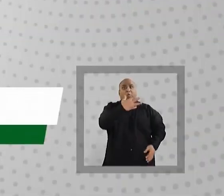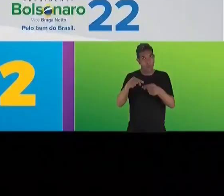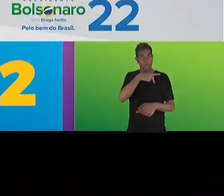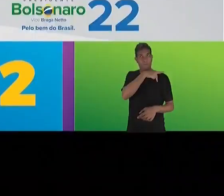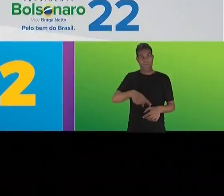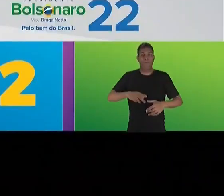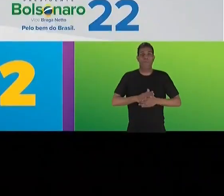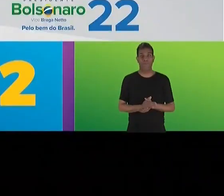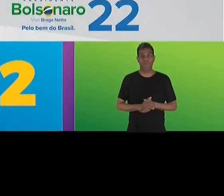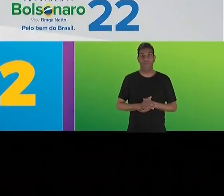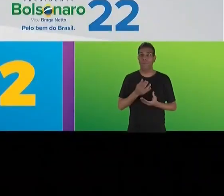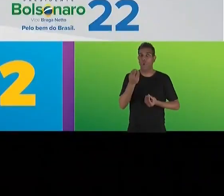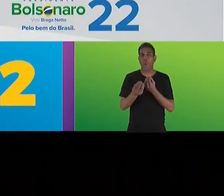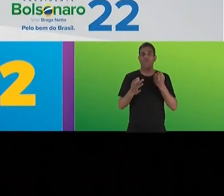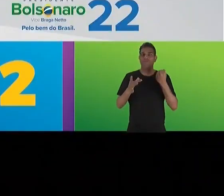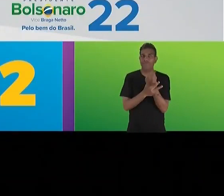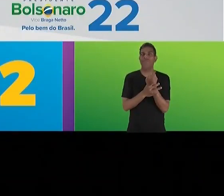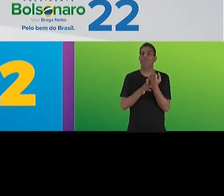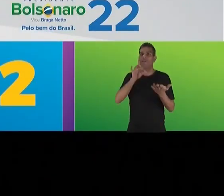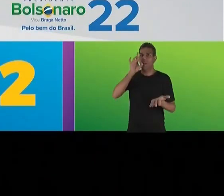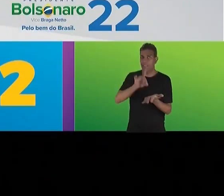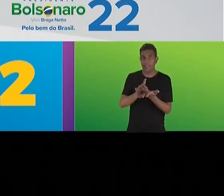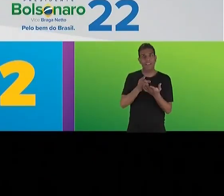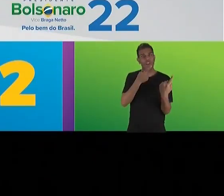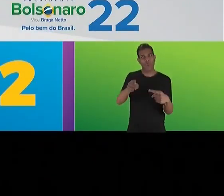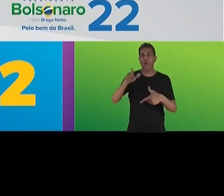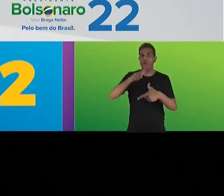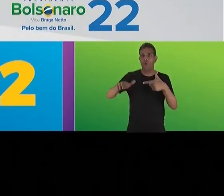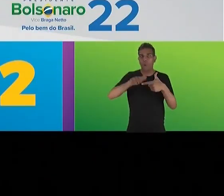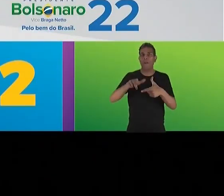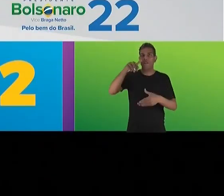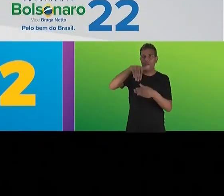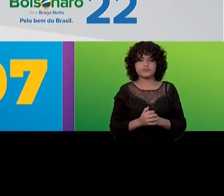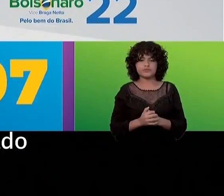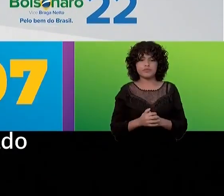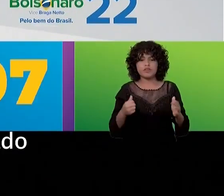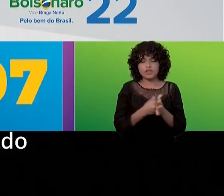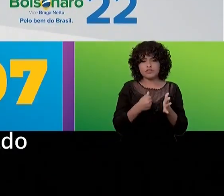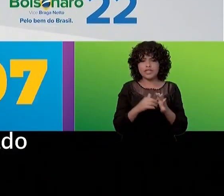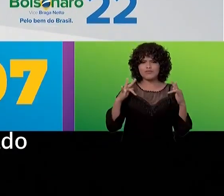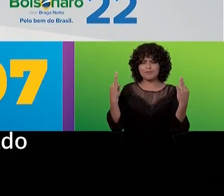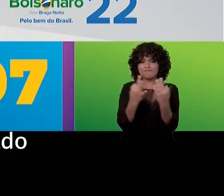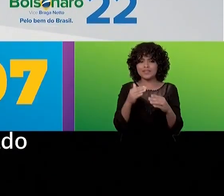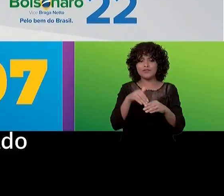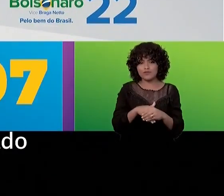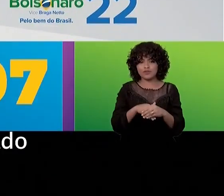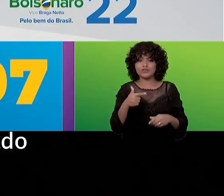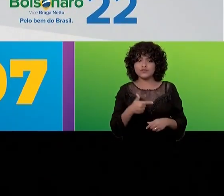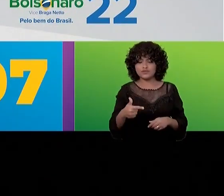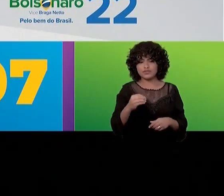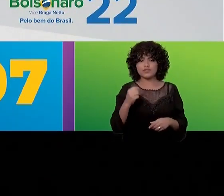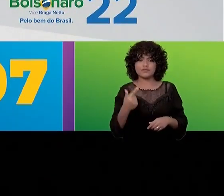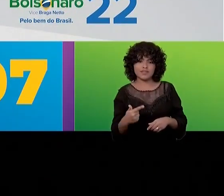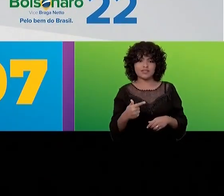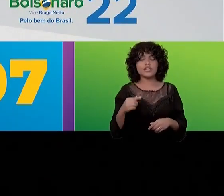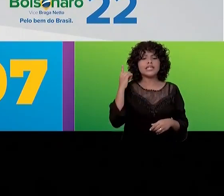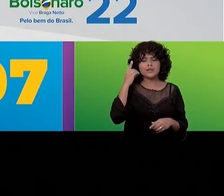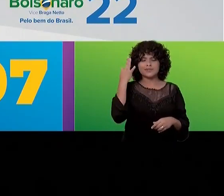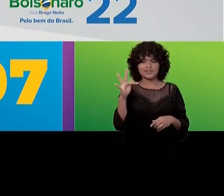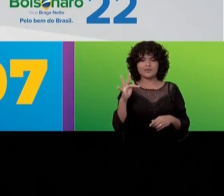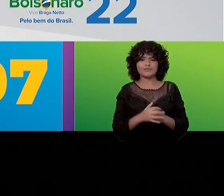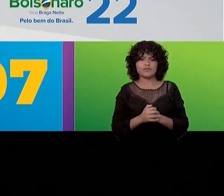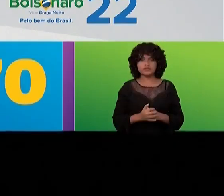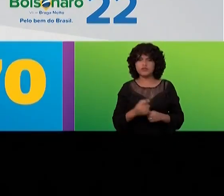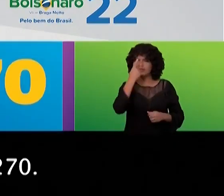4321. Uma história de honestidade e luta contra a corrupção. Ricardo Pericar Federal, 2232. Em defesa da família para deputado federal, vote Marquão